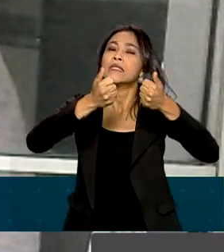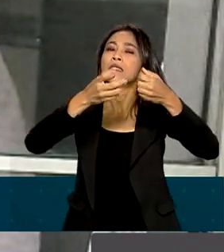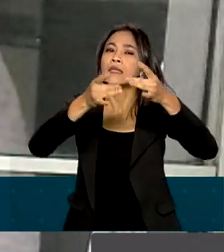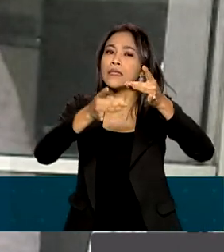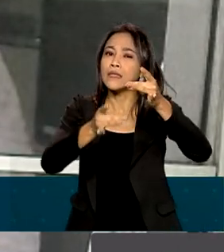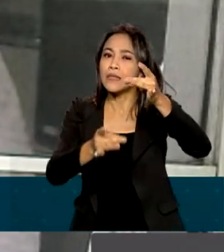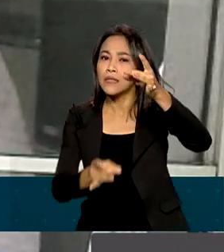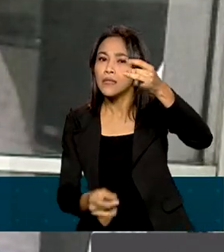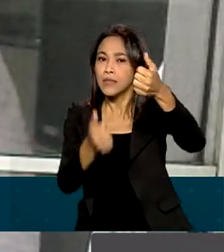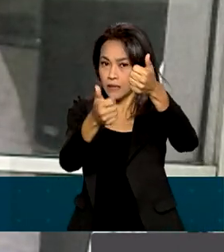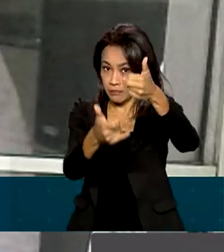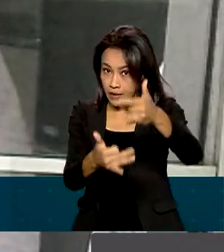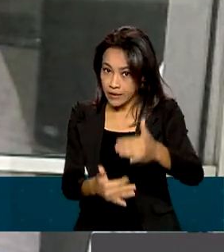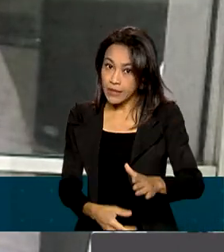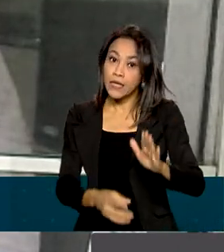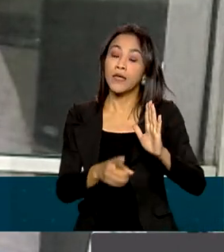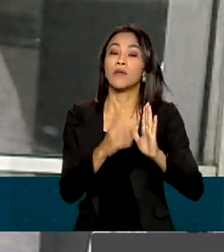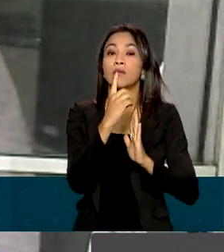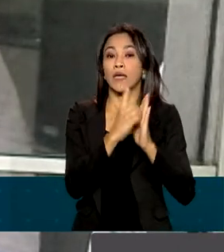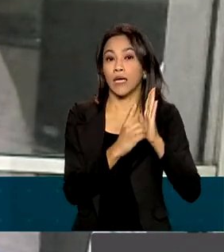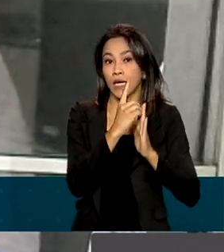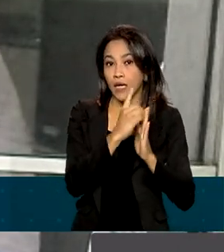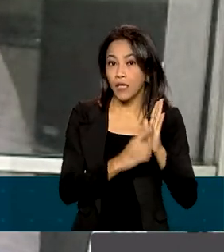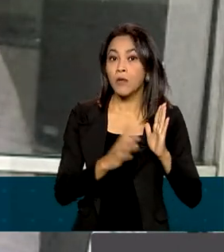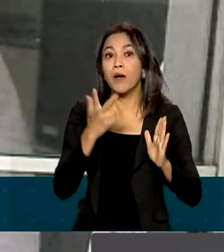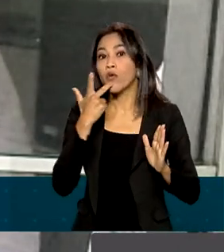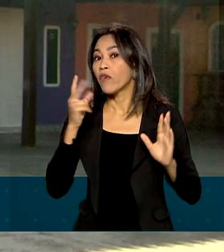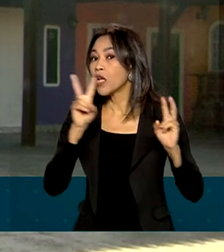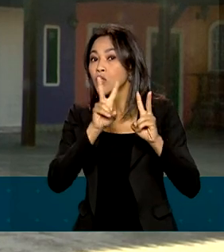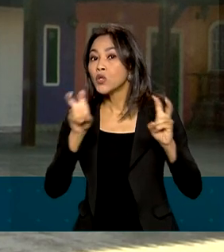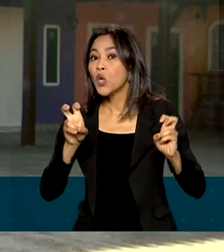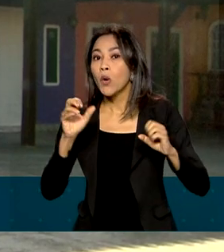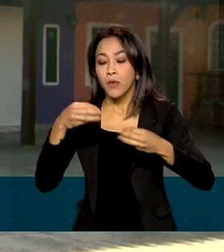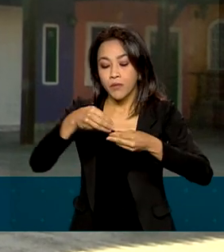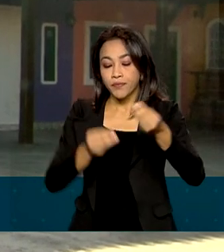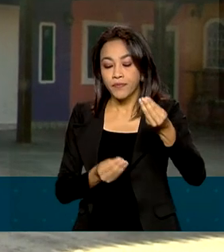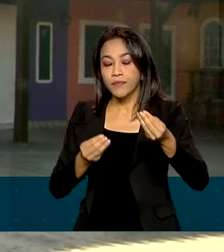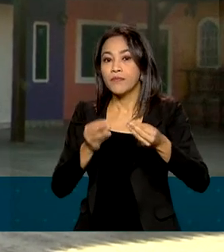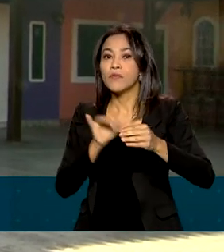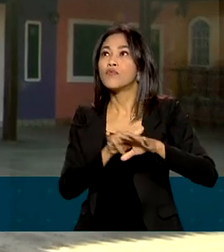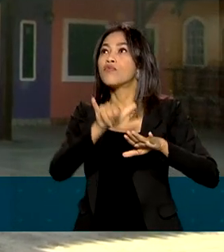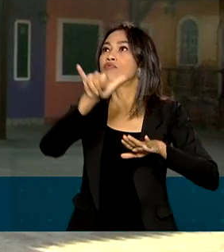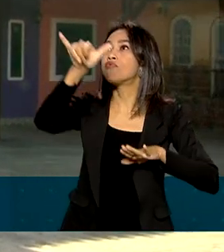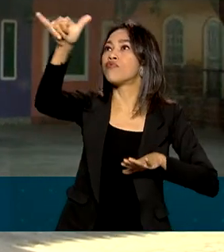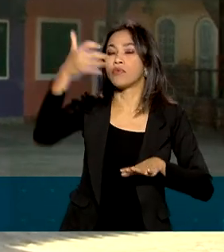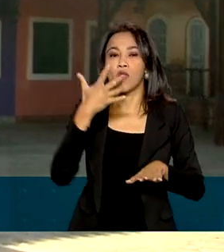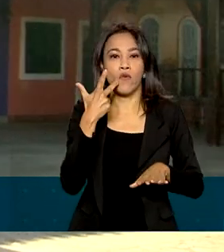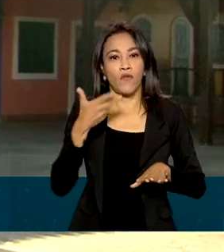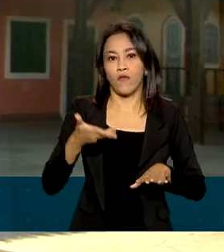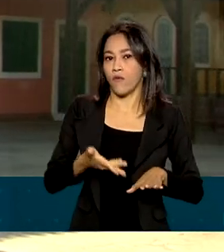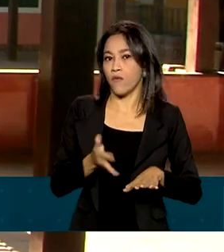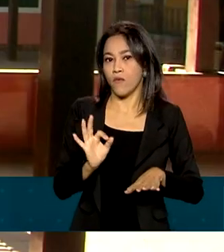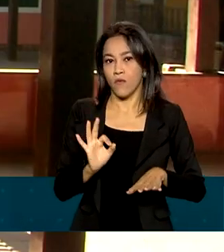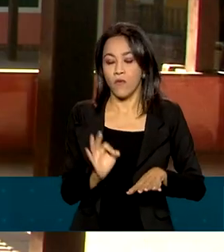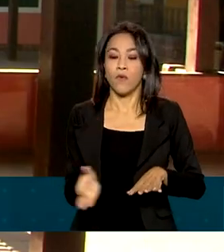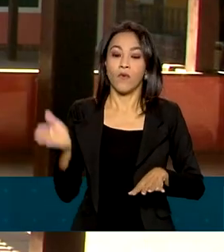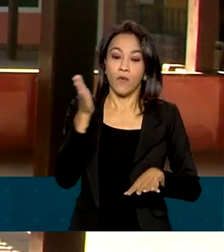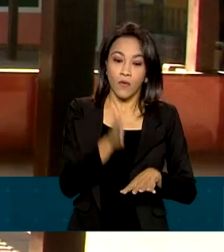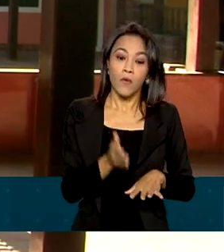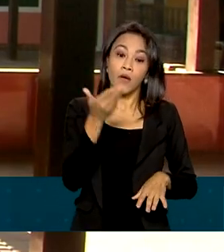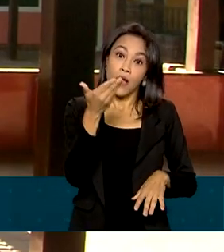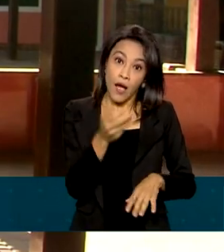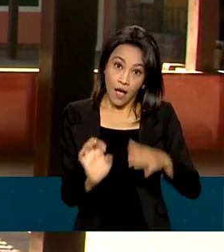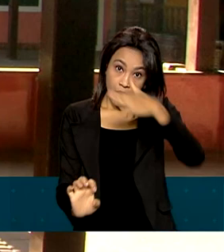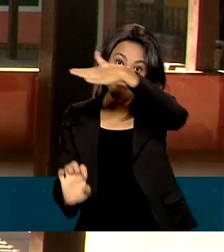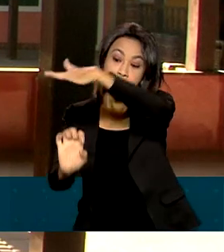questão dos pacotes, mas ela não se refere às passagens aéreas. Para os cancelamentos realizados no ano passado, a empresa